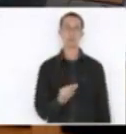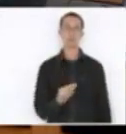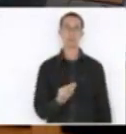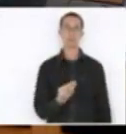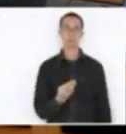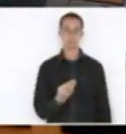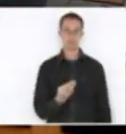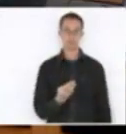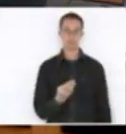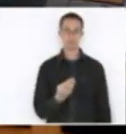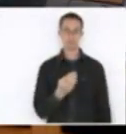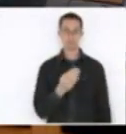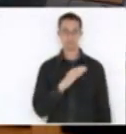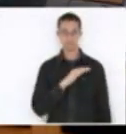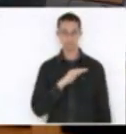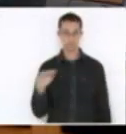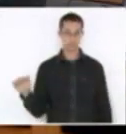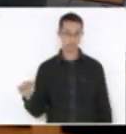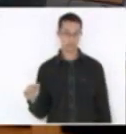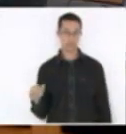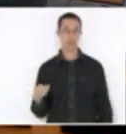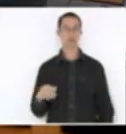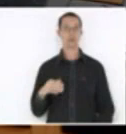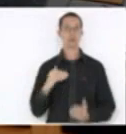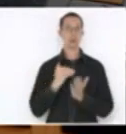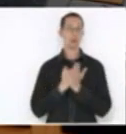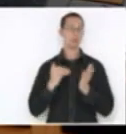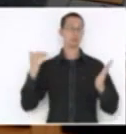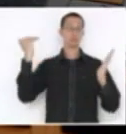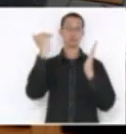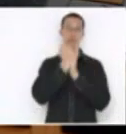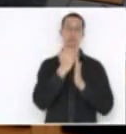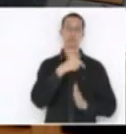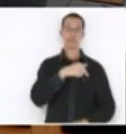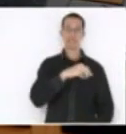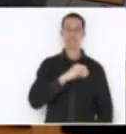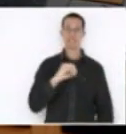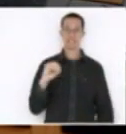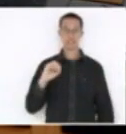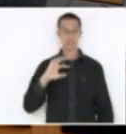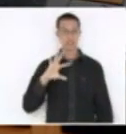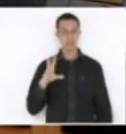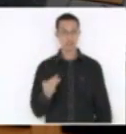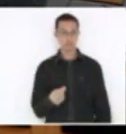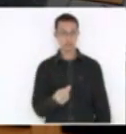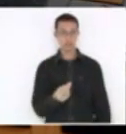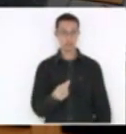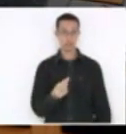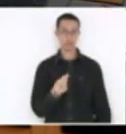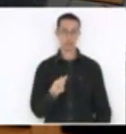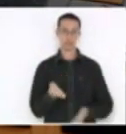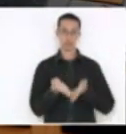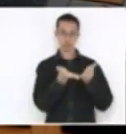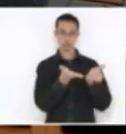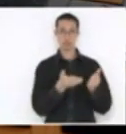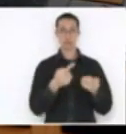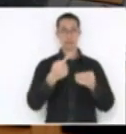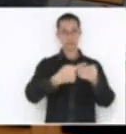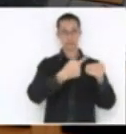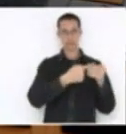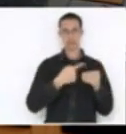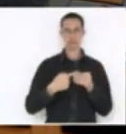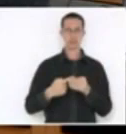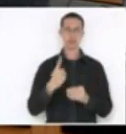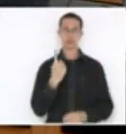Portanto, é além dos 700 milhões que vão ser destinados aos municípios. Num milhão e meio, um